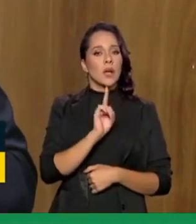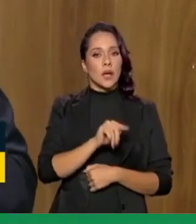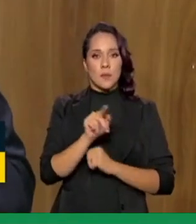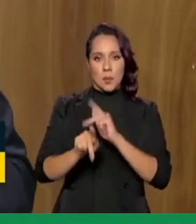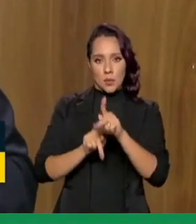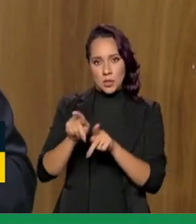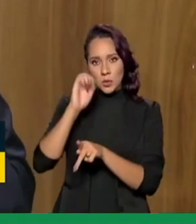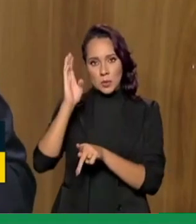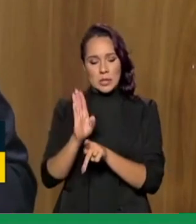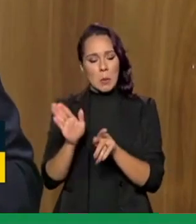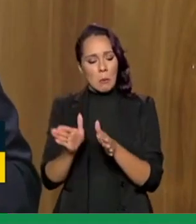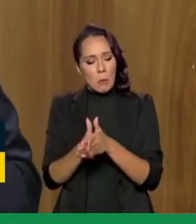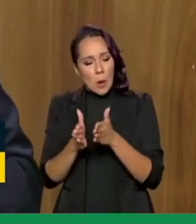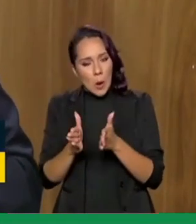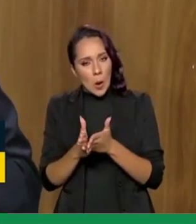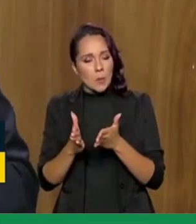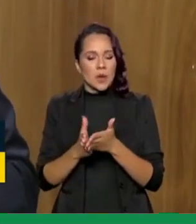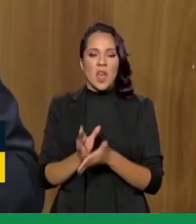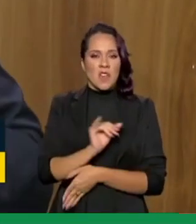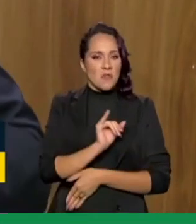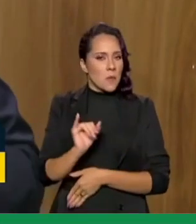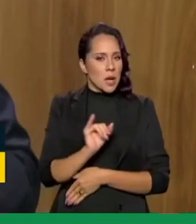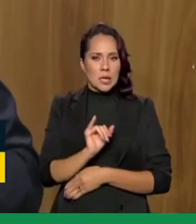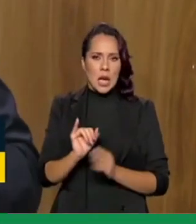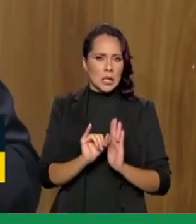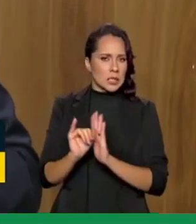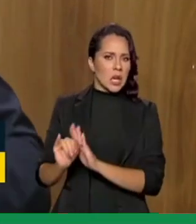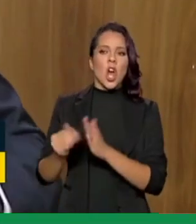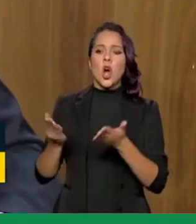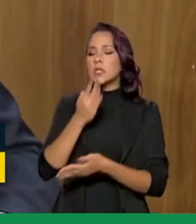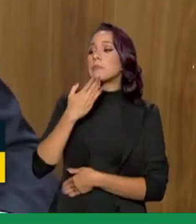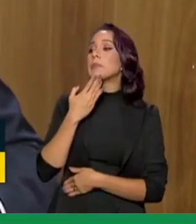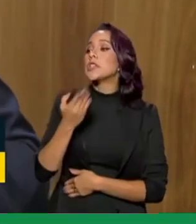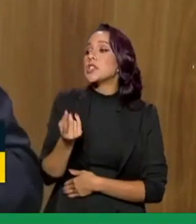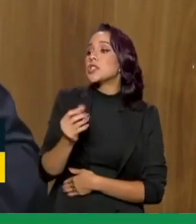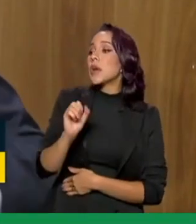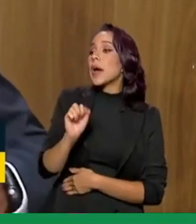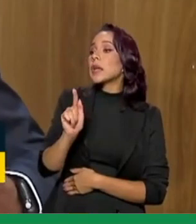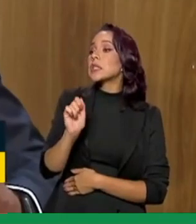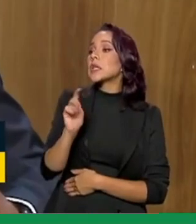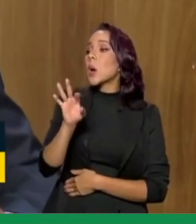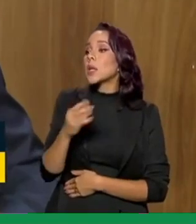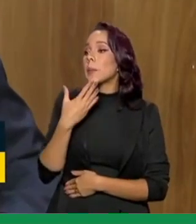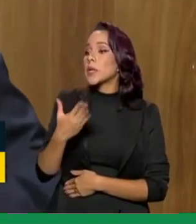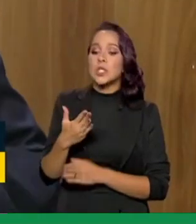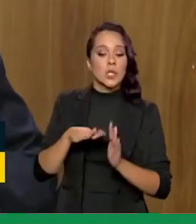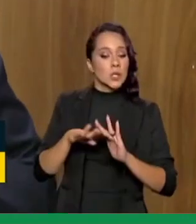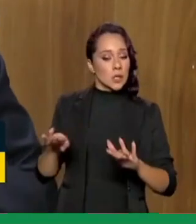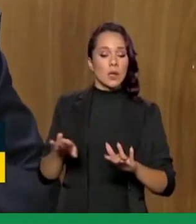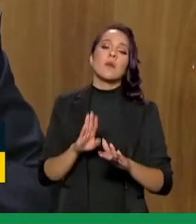população brasileira carente da informalidade tirar das mãos hoje de agiotas do mercado informal de crédito